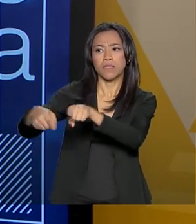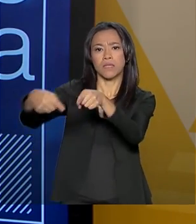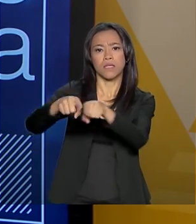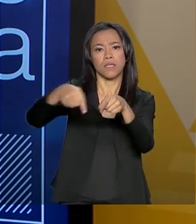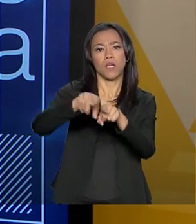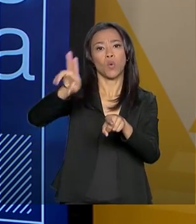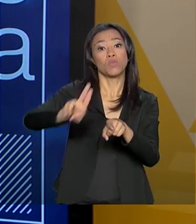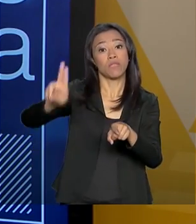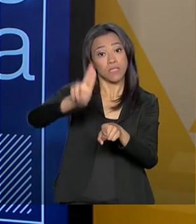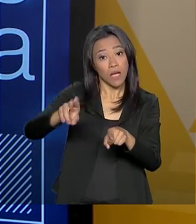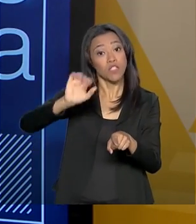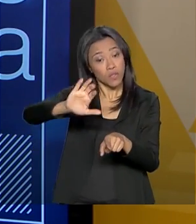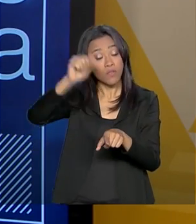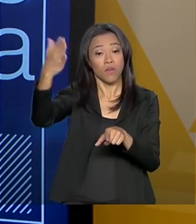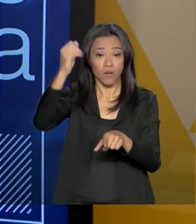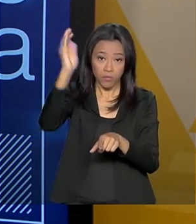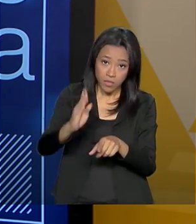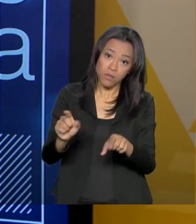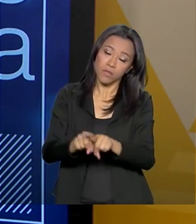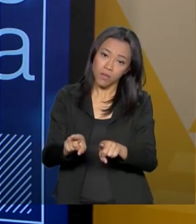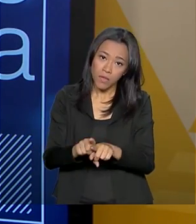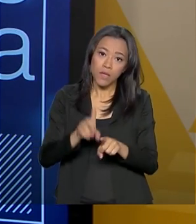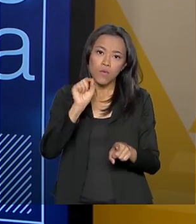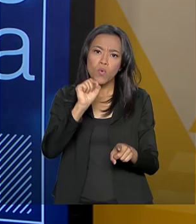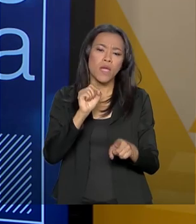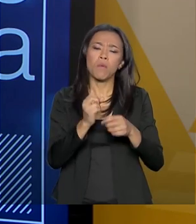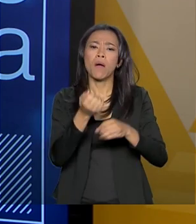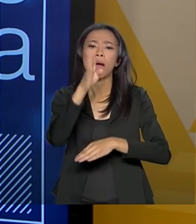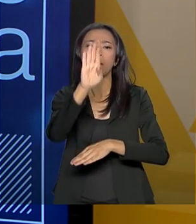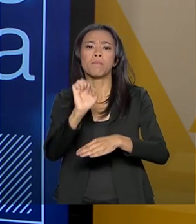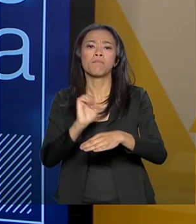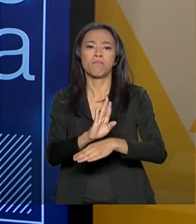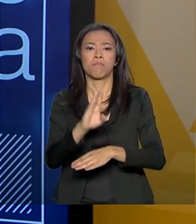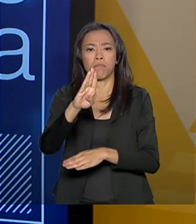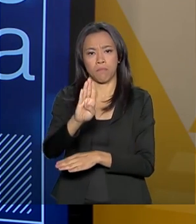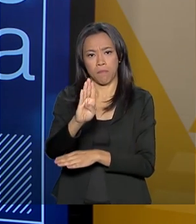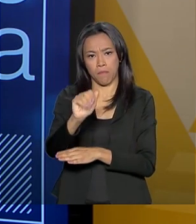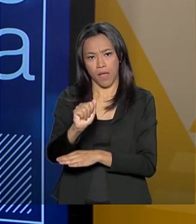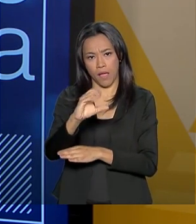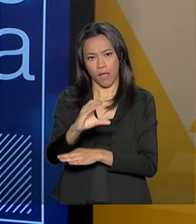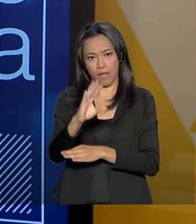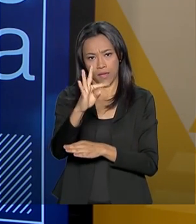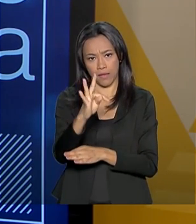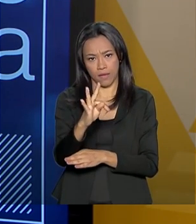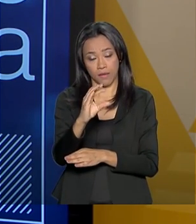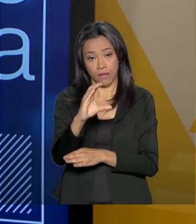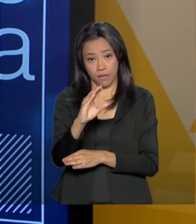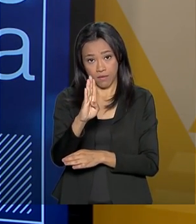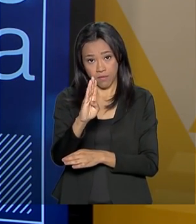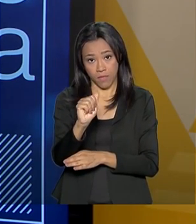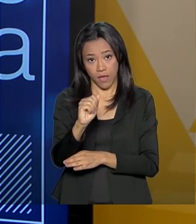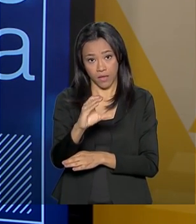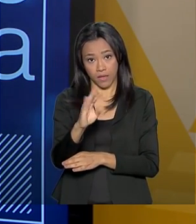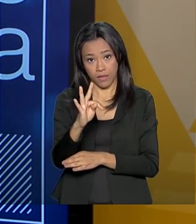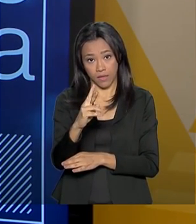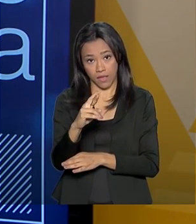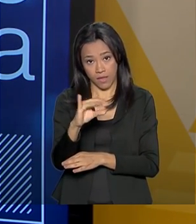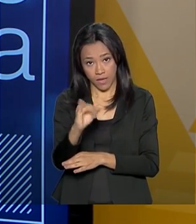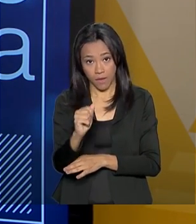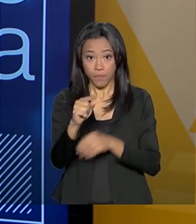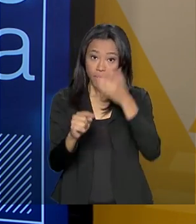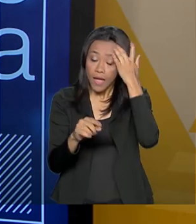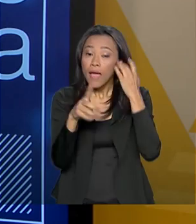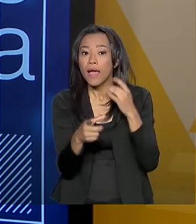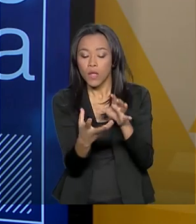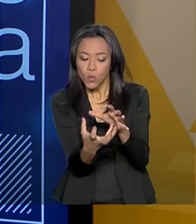e do exterior, no desenvolvimento de uma bactéria que, em simbiose com a raiz da soja, fixa